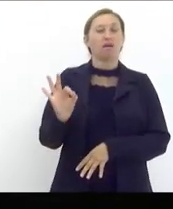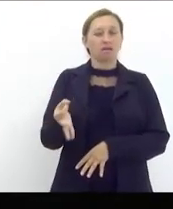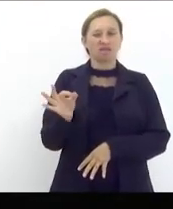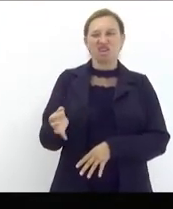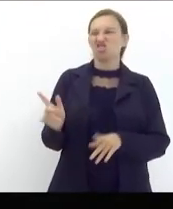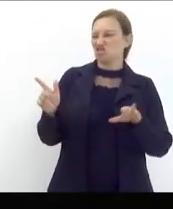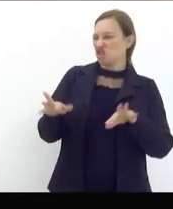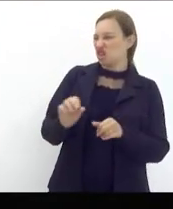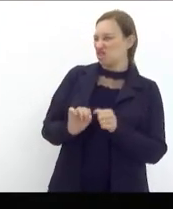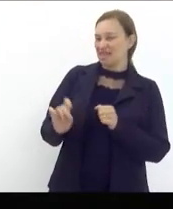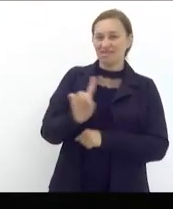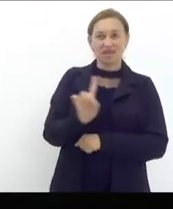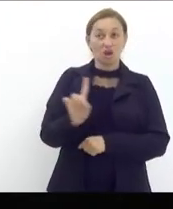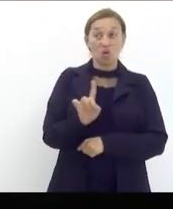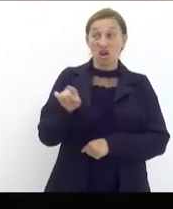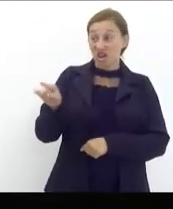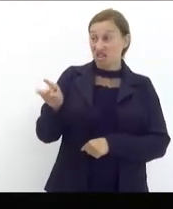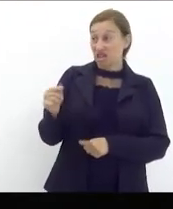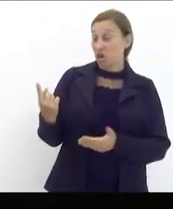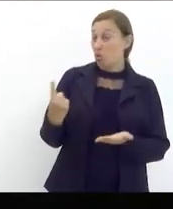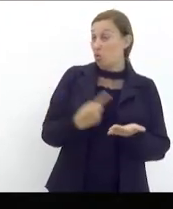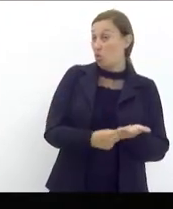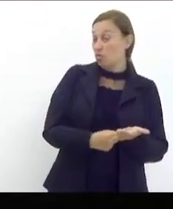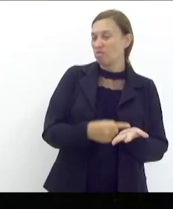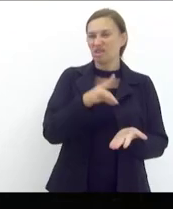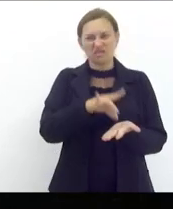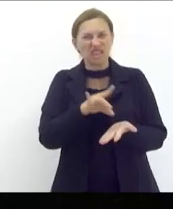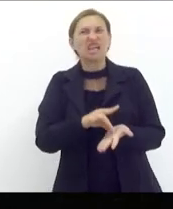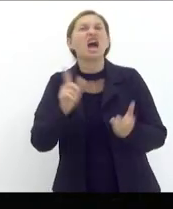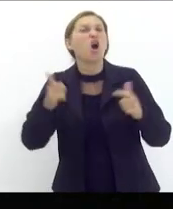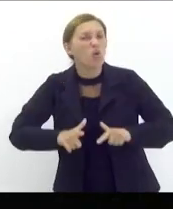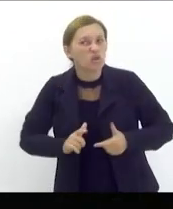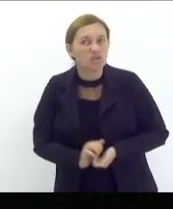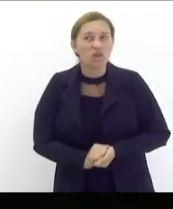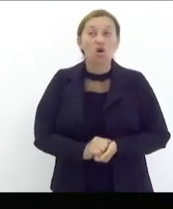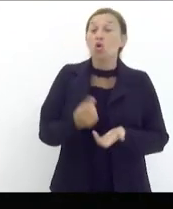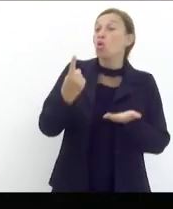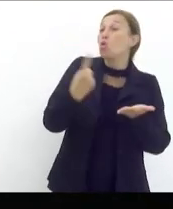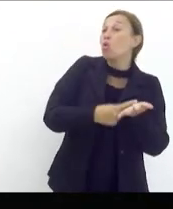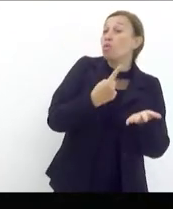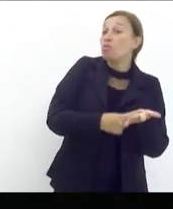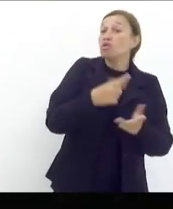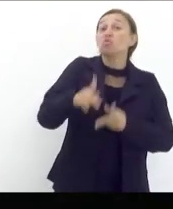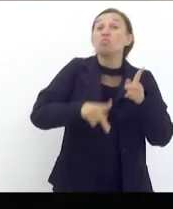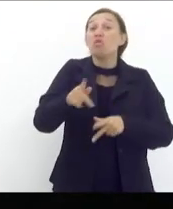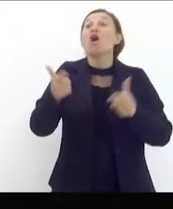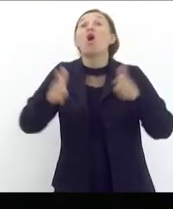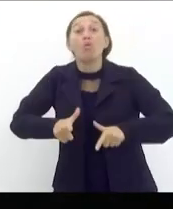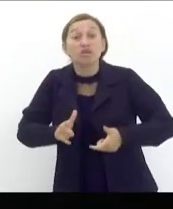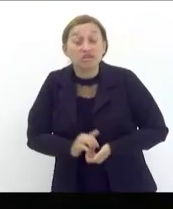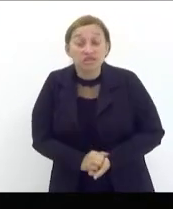diferente esse cara tem compromisso com a verdade aonde? esse cara tem compromisso com a população aonde?